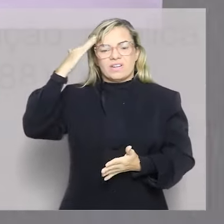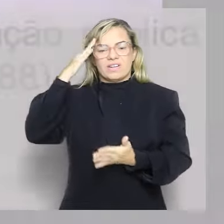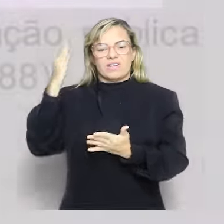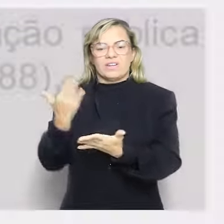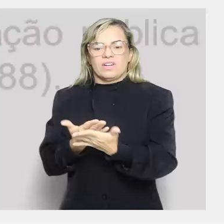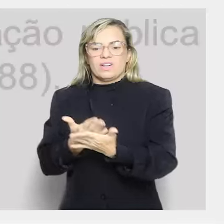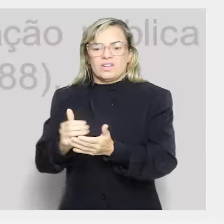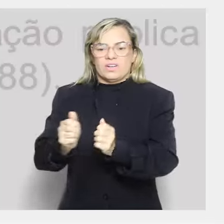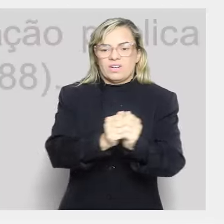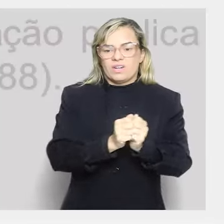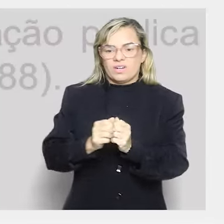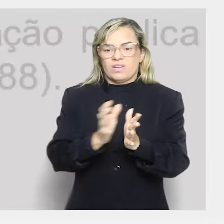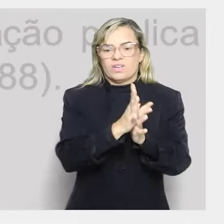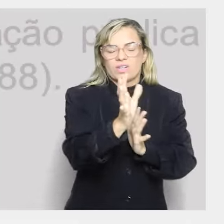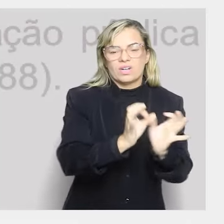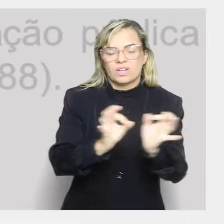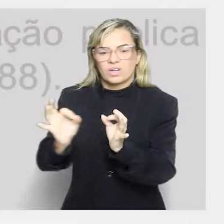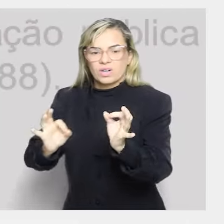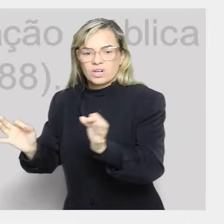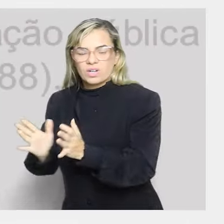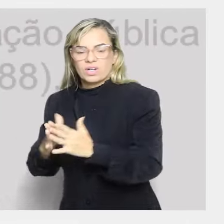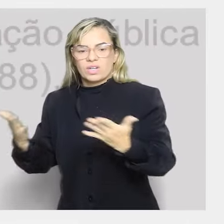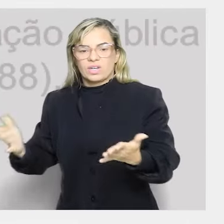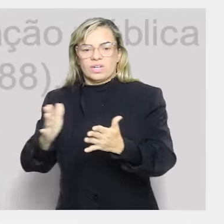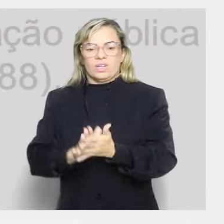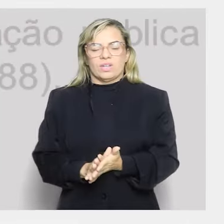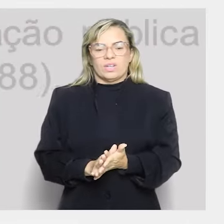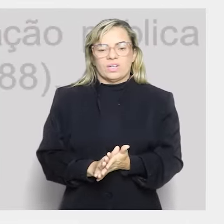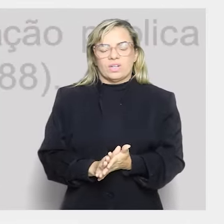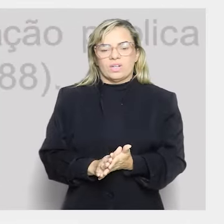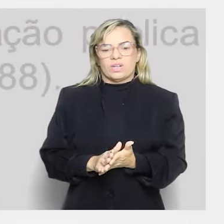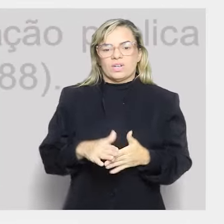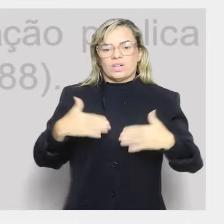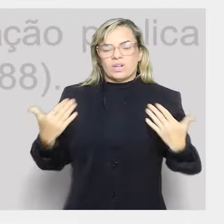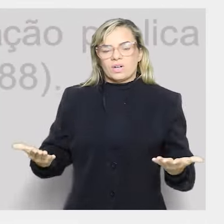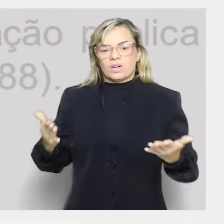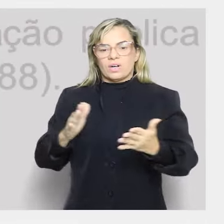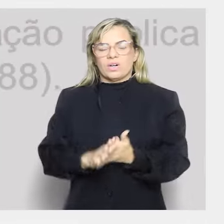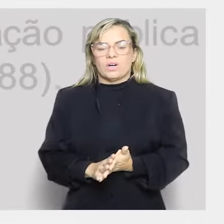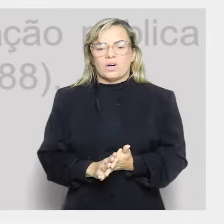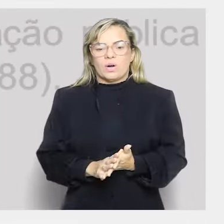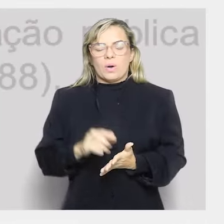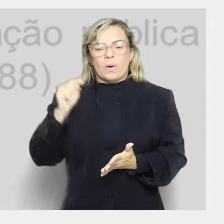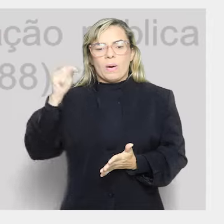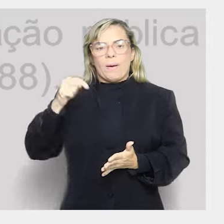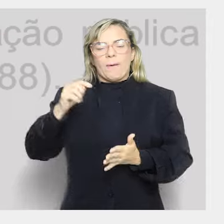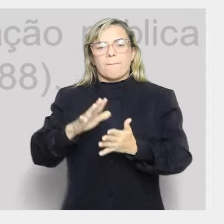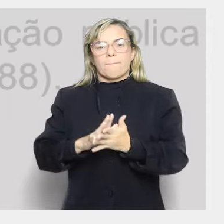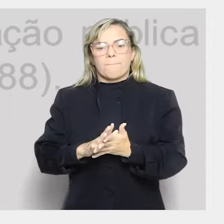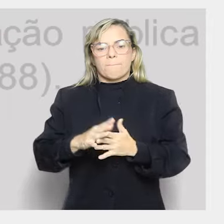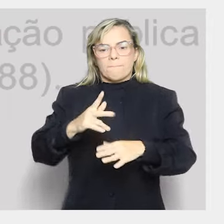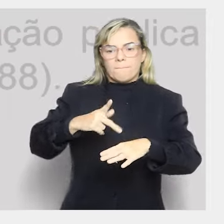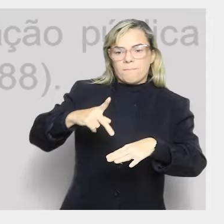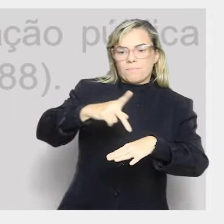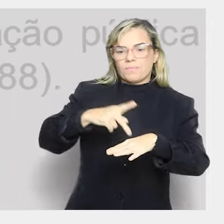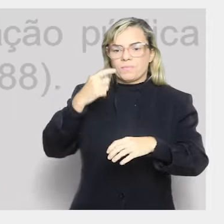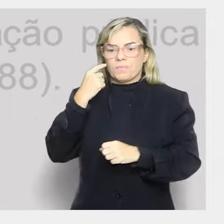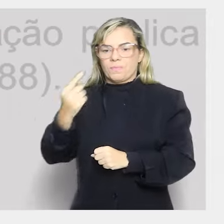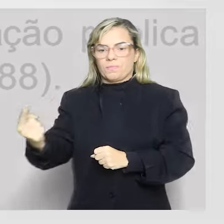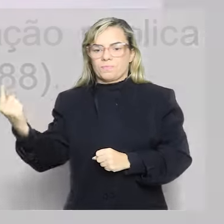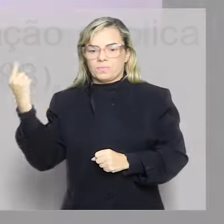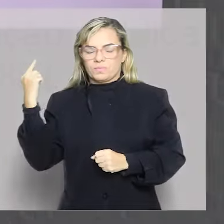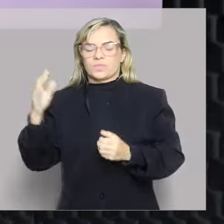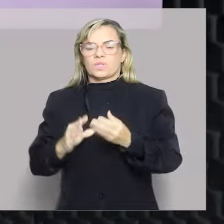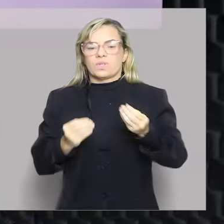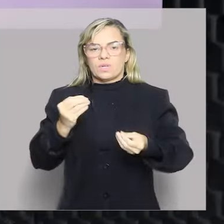E além disso, ele cobra organização do Estado. Aqui ele já diz, vocês poderiam estar estudando um monte de coisa, mas ó,